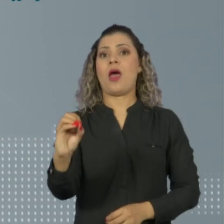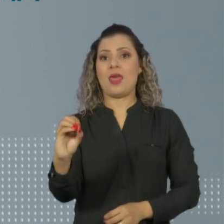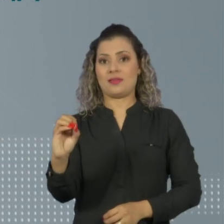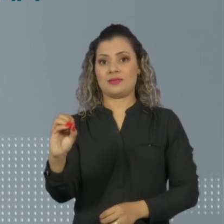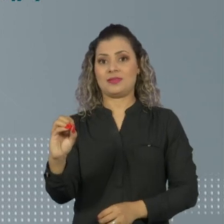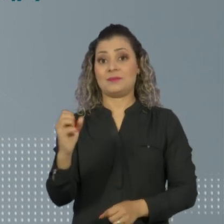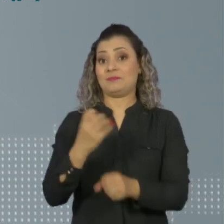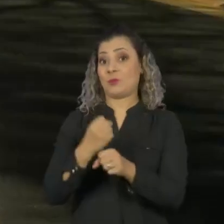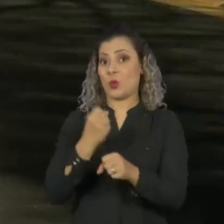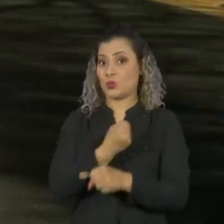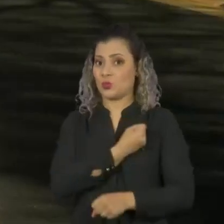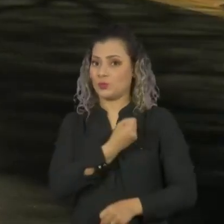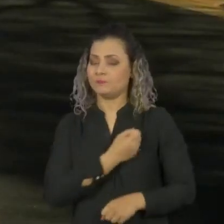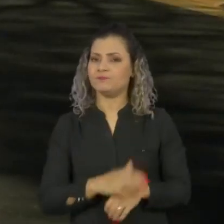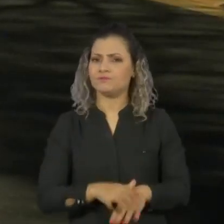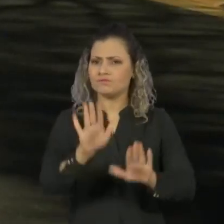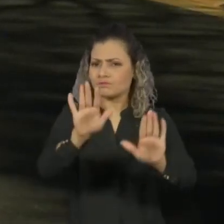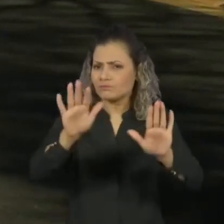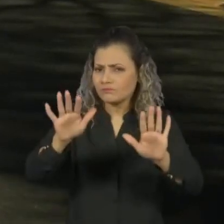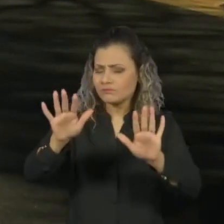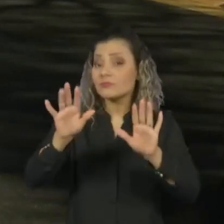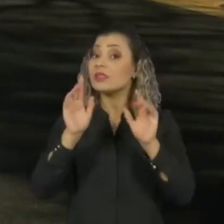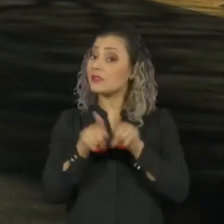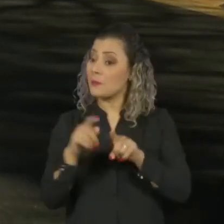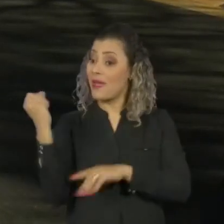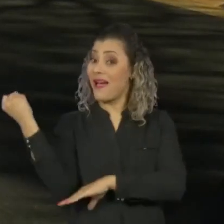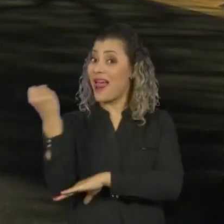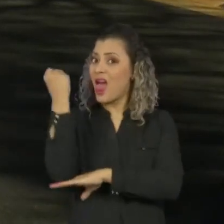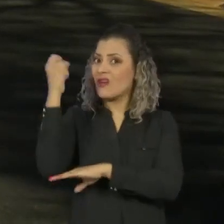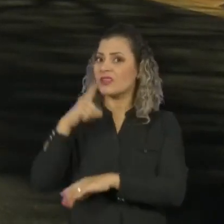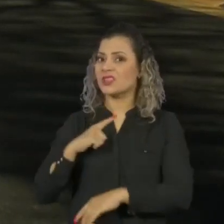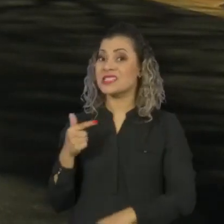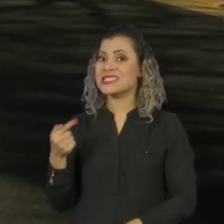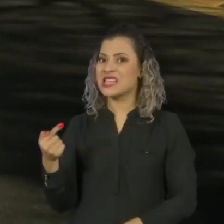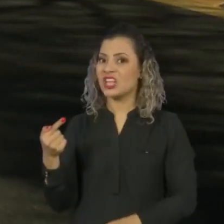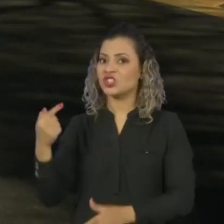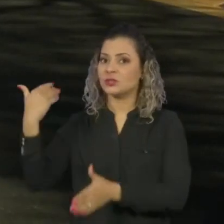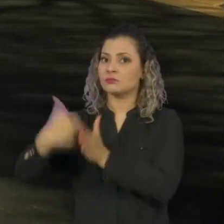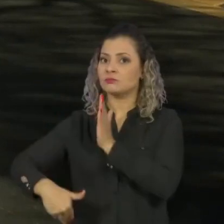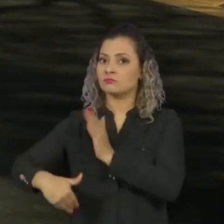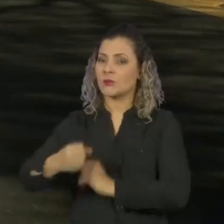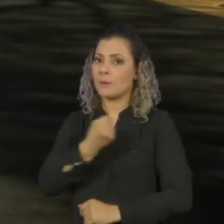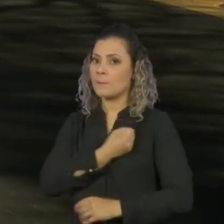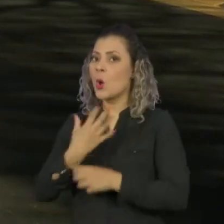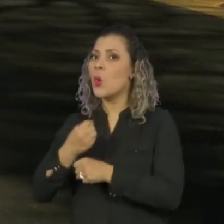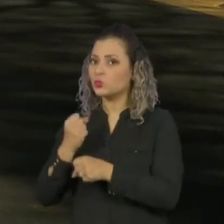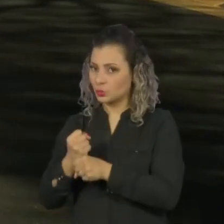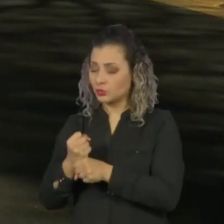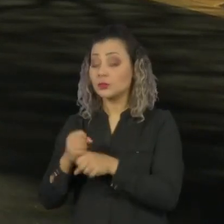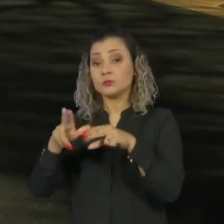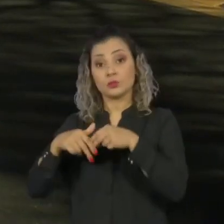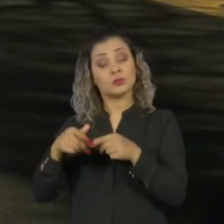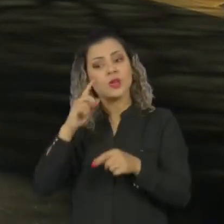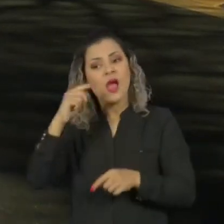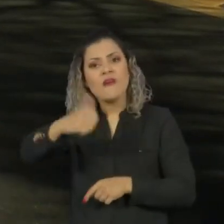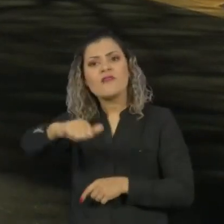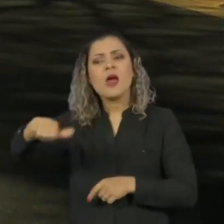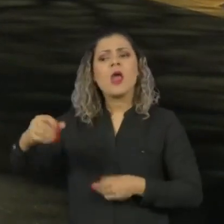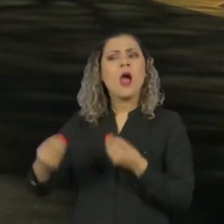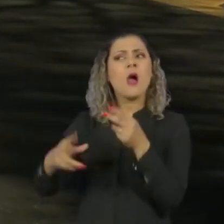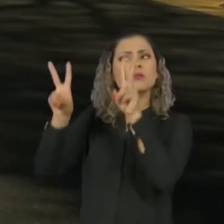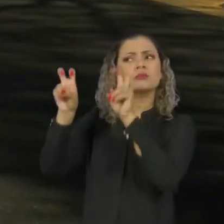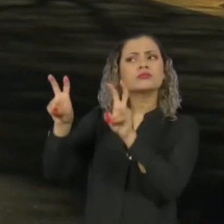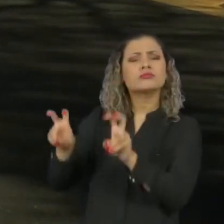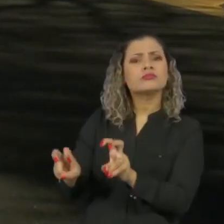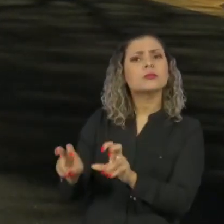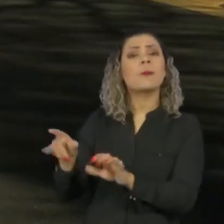com 40 pontos. Vale lembrar que a infração gravíssima gera 7 pontos de penalidade. Os parlamentares ainda precisam analisar os destaques